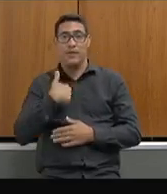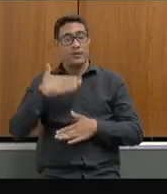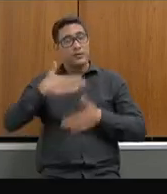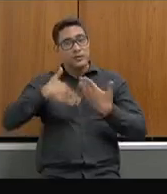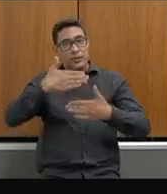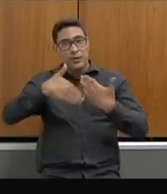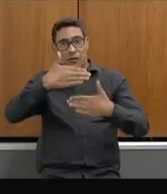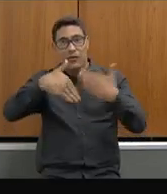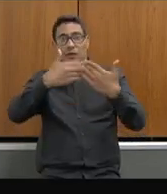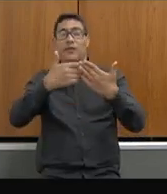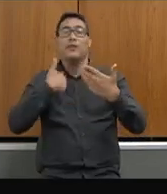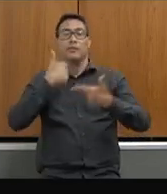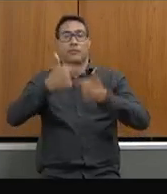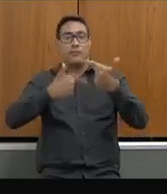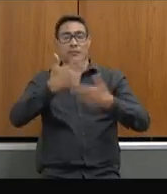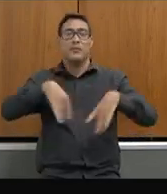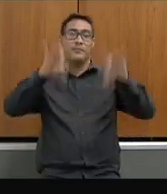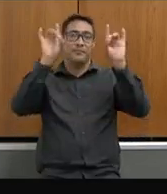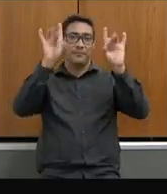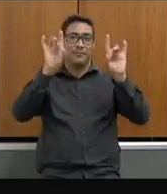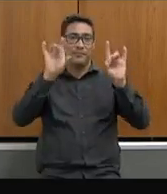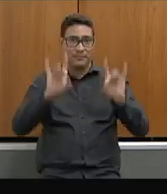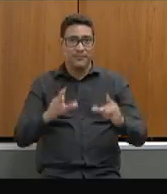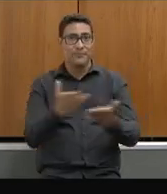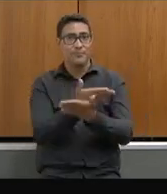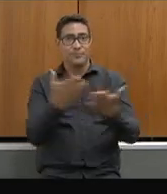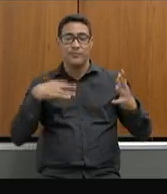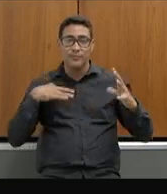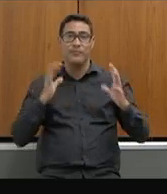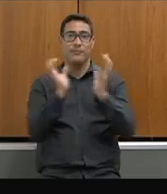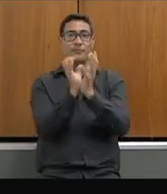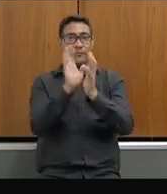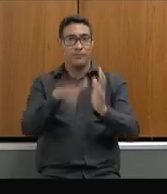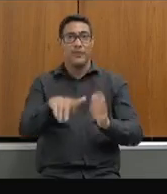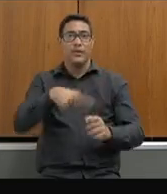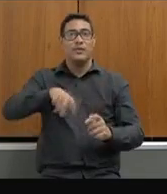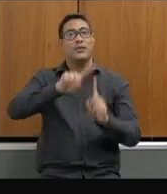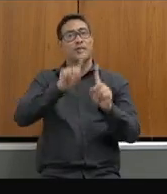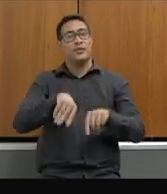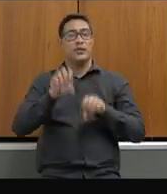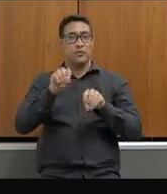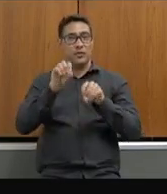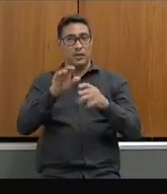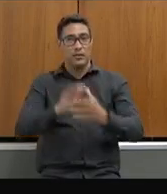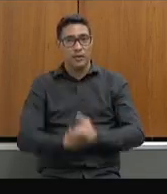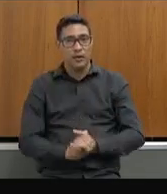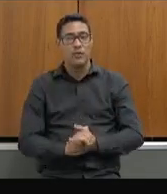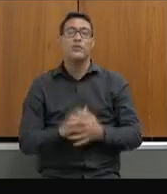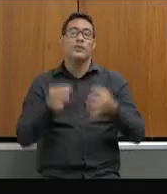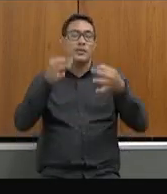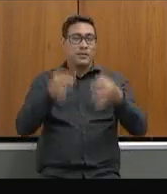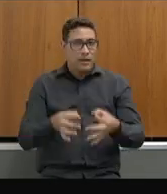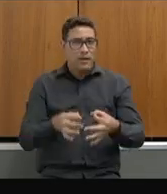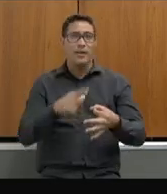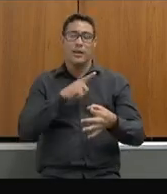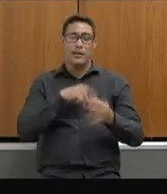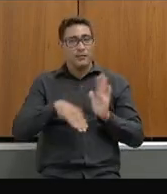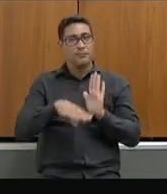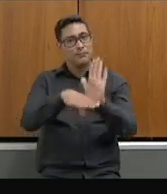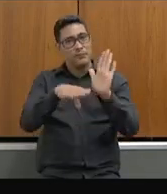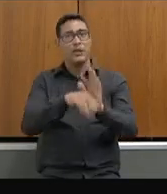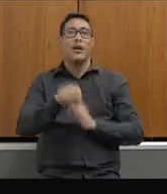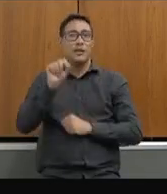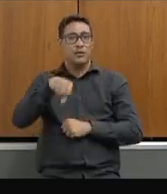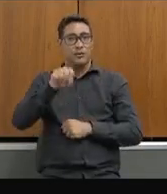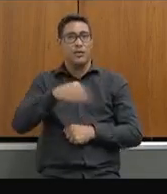um trabalho brilhante nessa comissão de educação e com certeza você tem contribuído sim muito para o